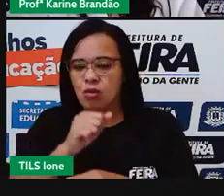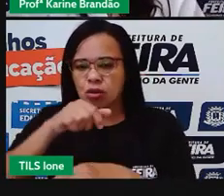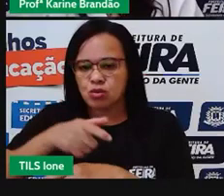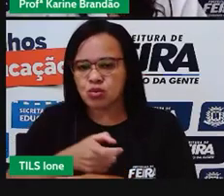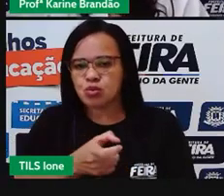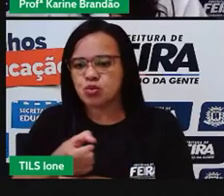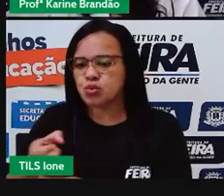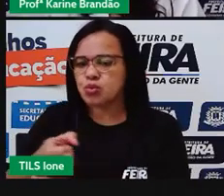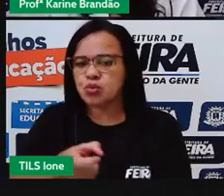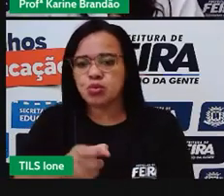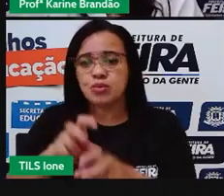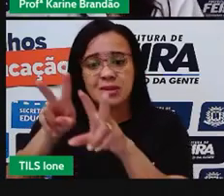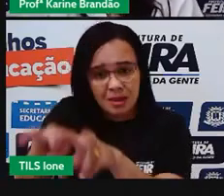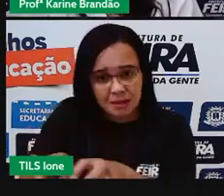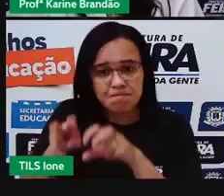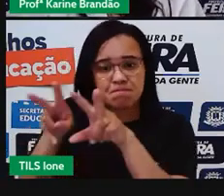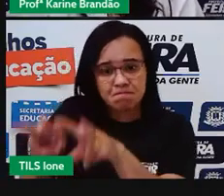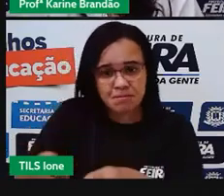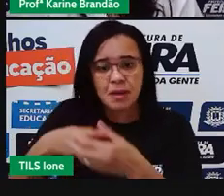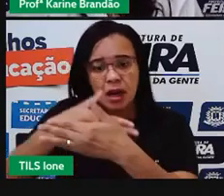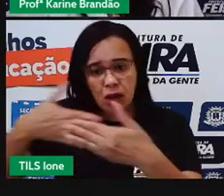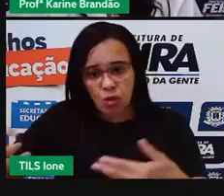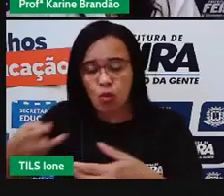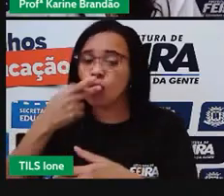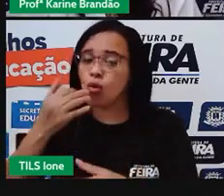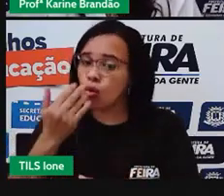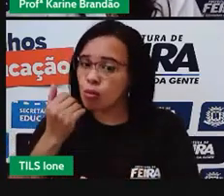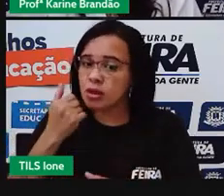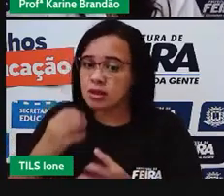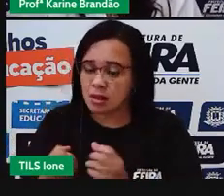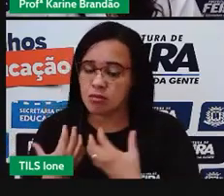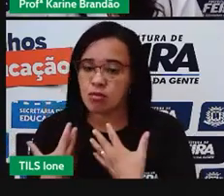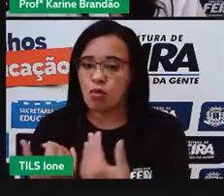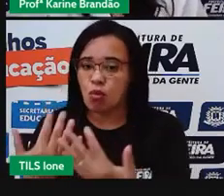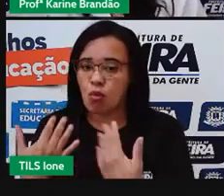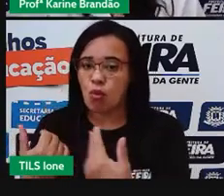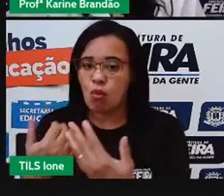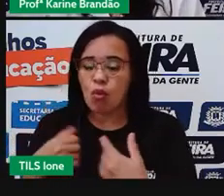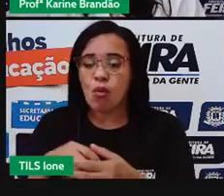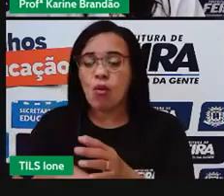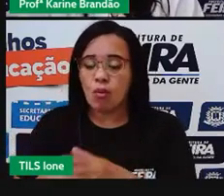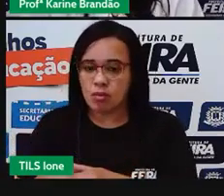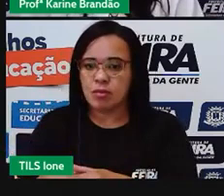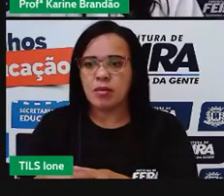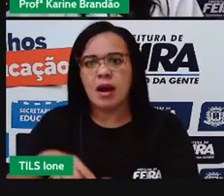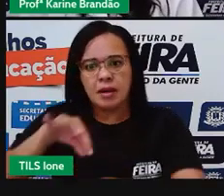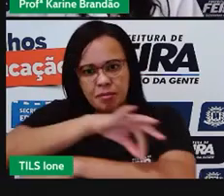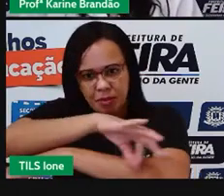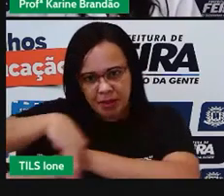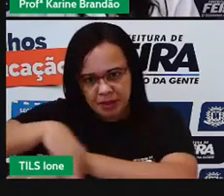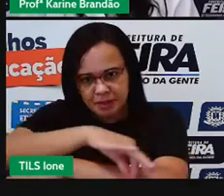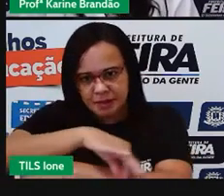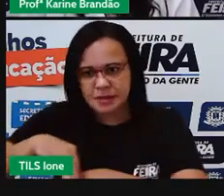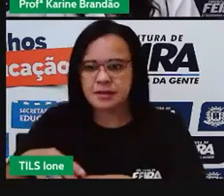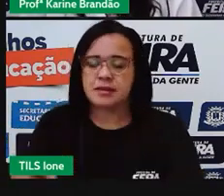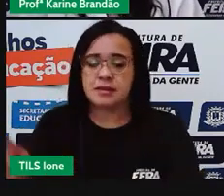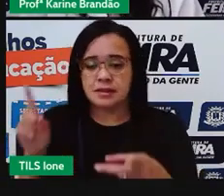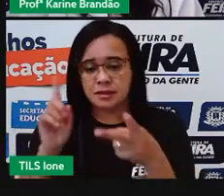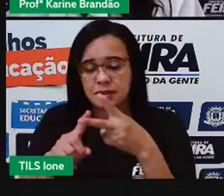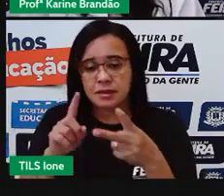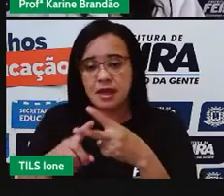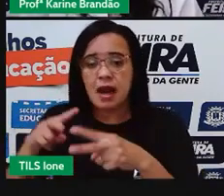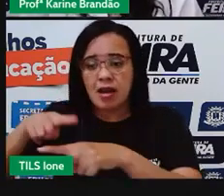retirado da água dos rios ou dos lagos. E a pegada hídrica verde,